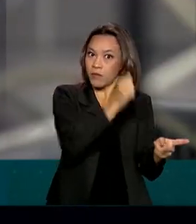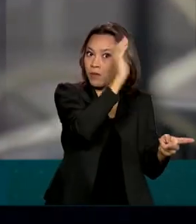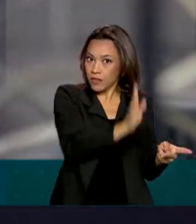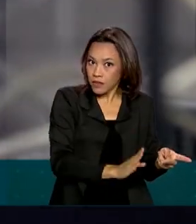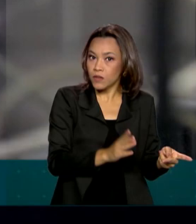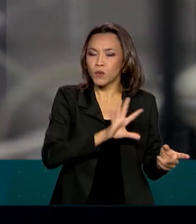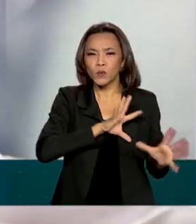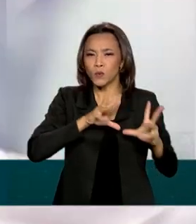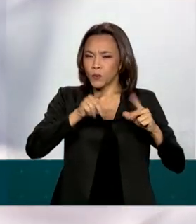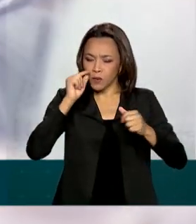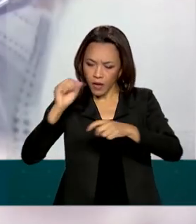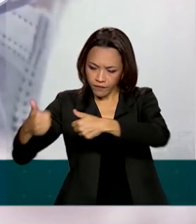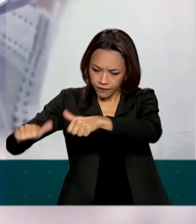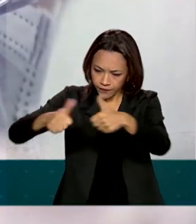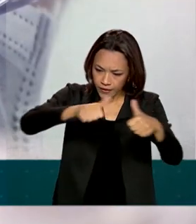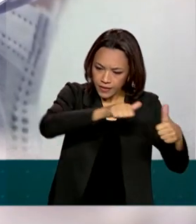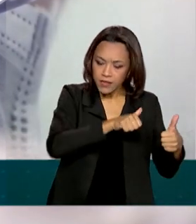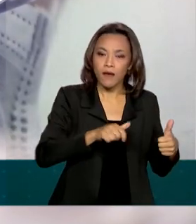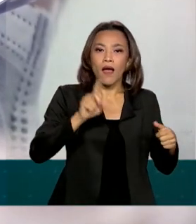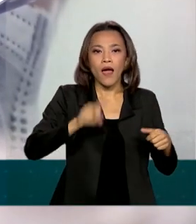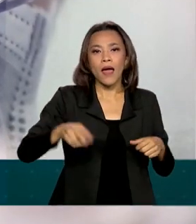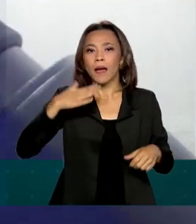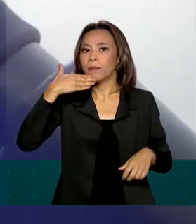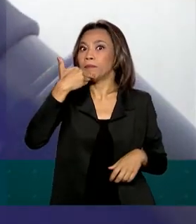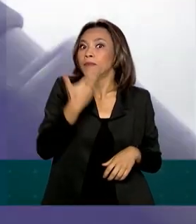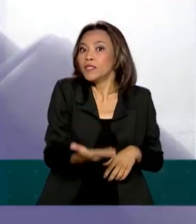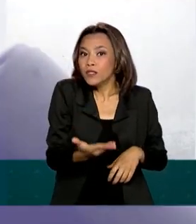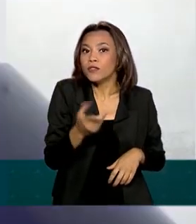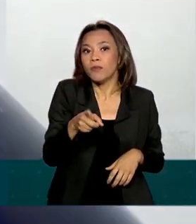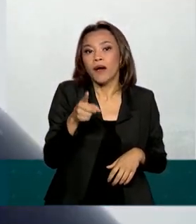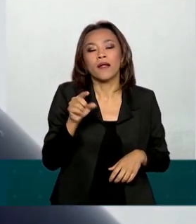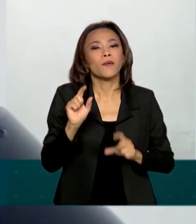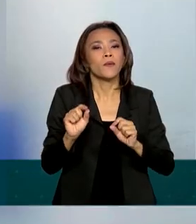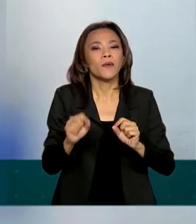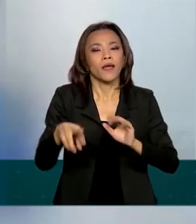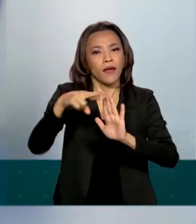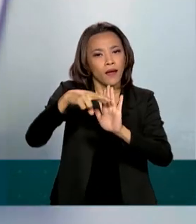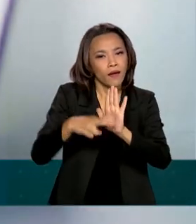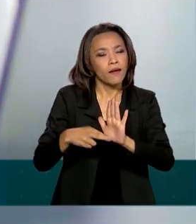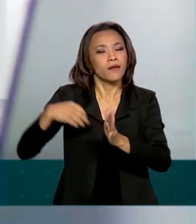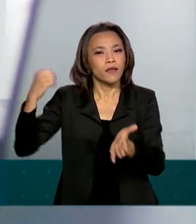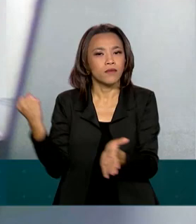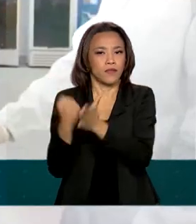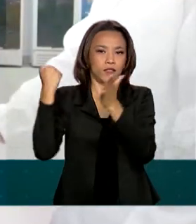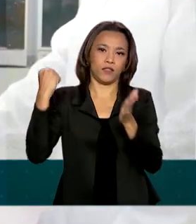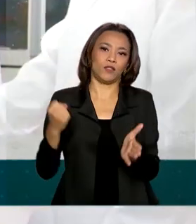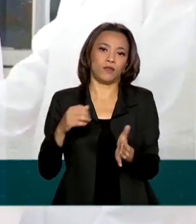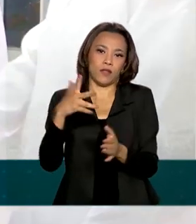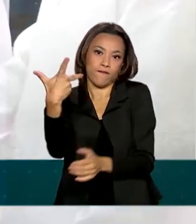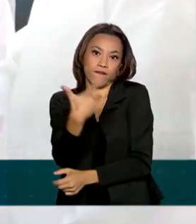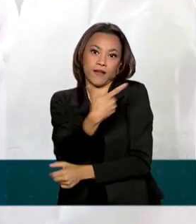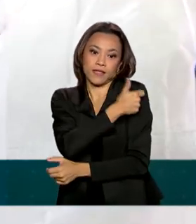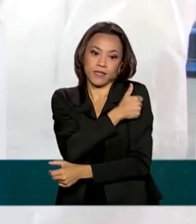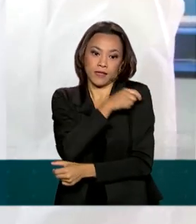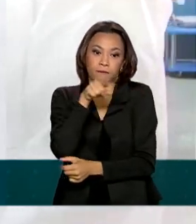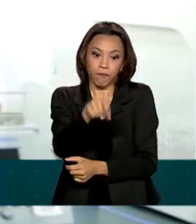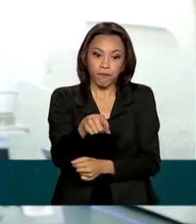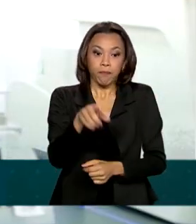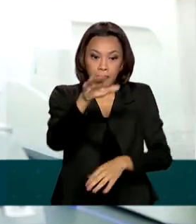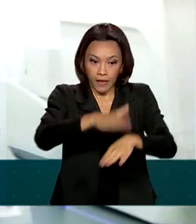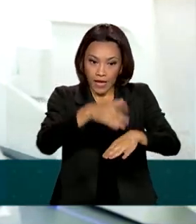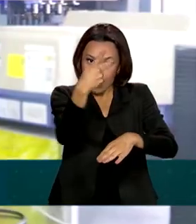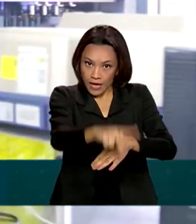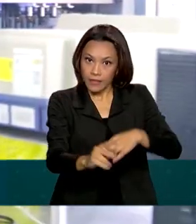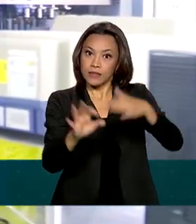inspeção é realizada a pedido da empresa interessada na regularização e registro da vacina. A imunização desenvolvida pelo